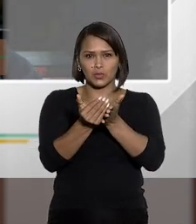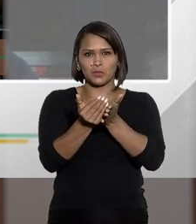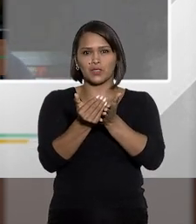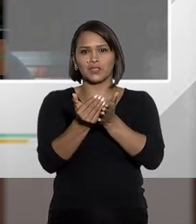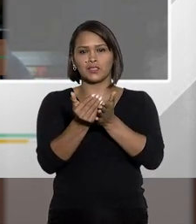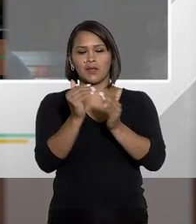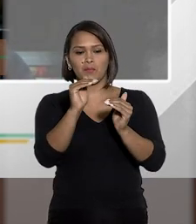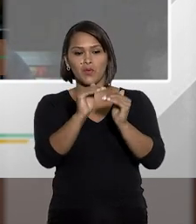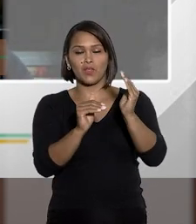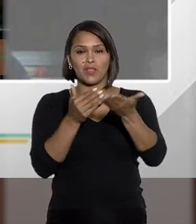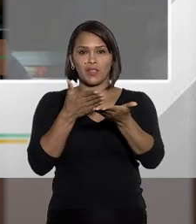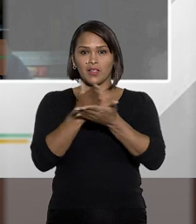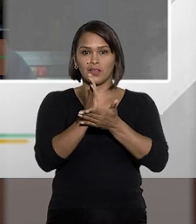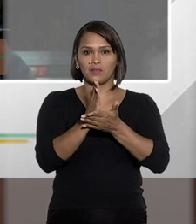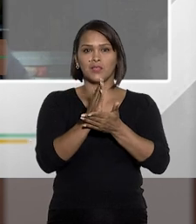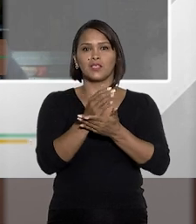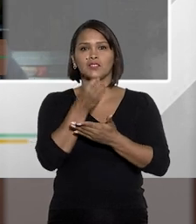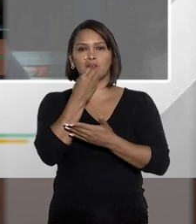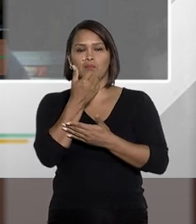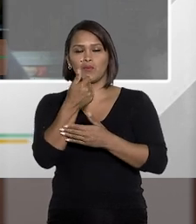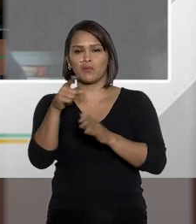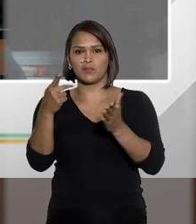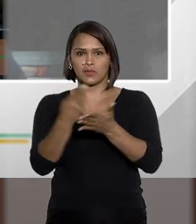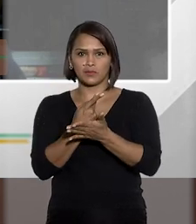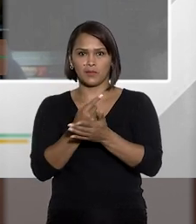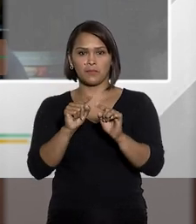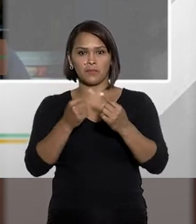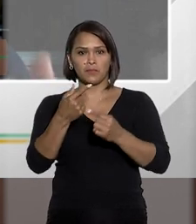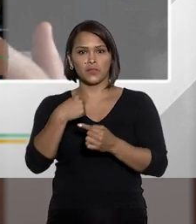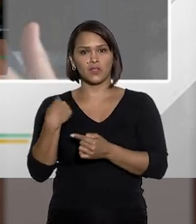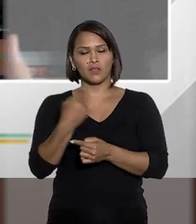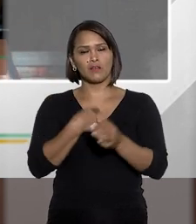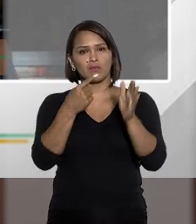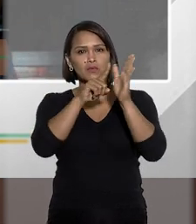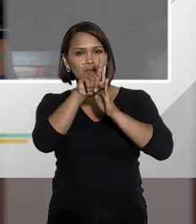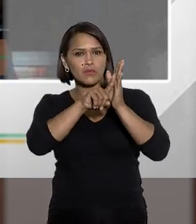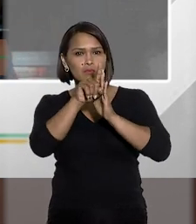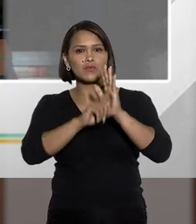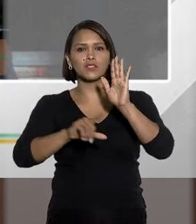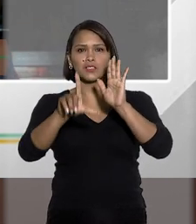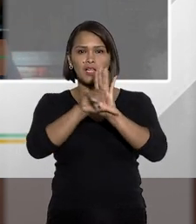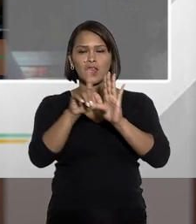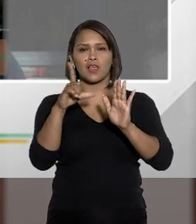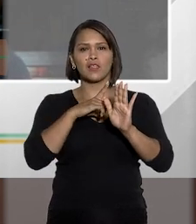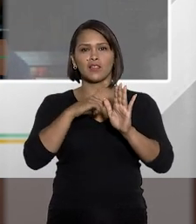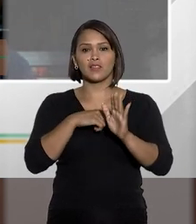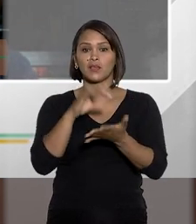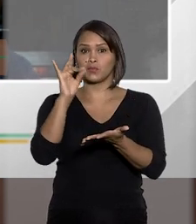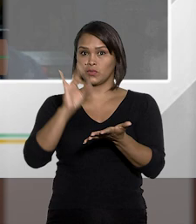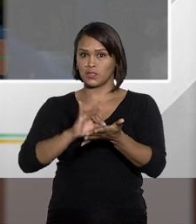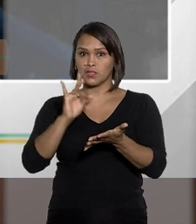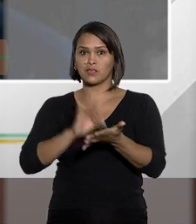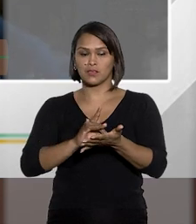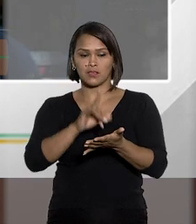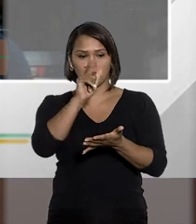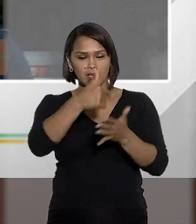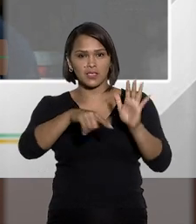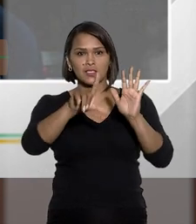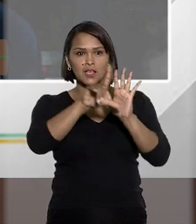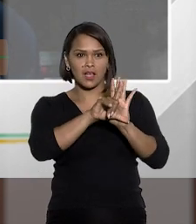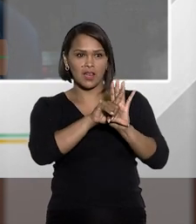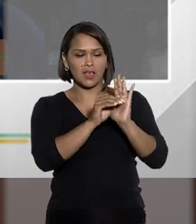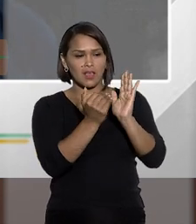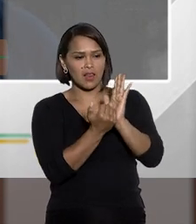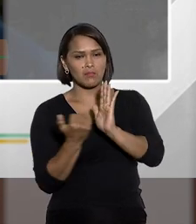princípio da deliberação suficiente. Então, quando nós vamos analisar uma lei, temos que ter certeza que